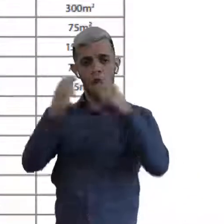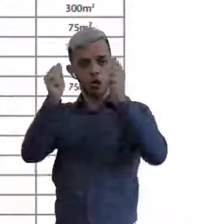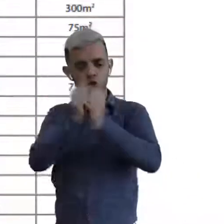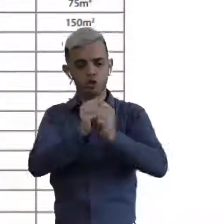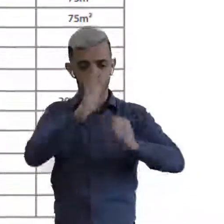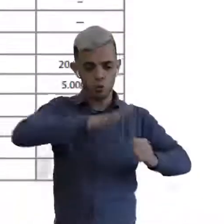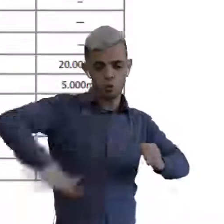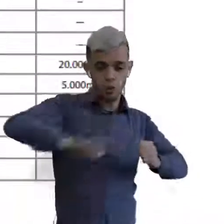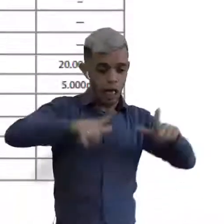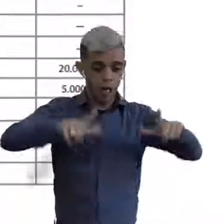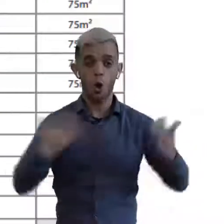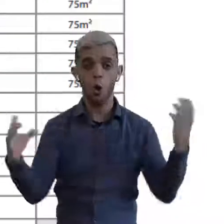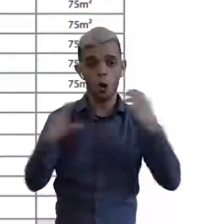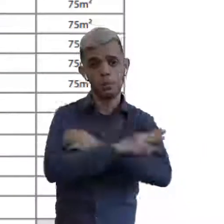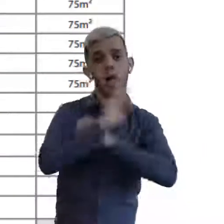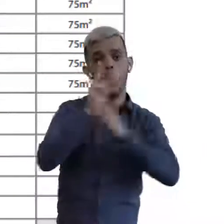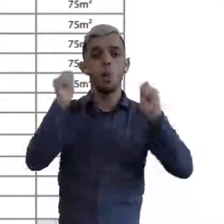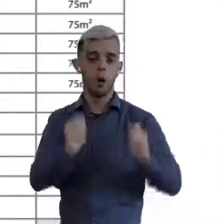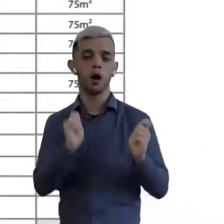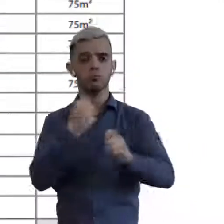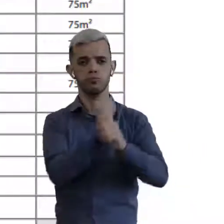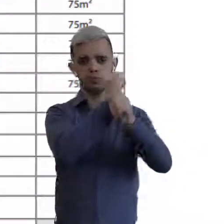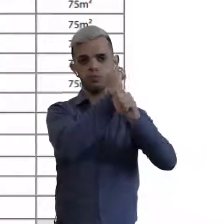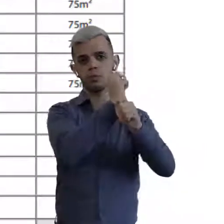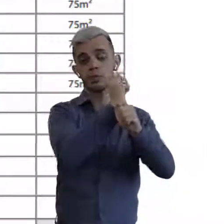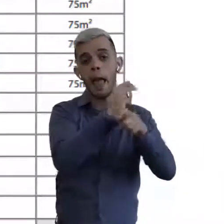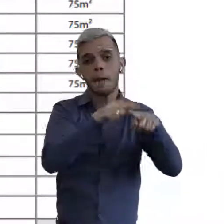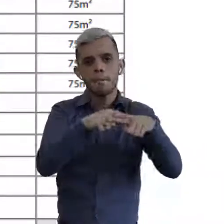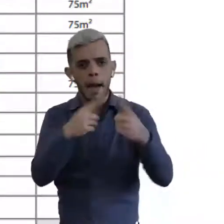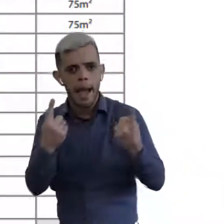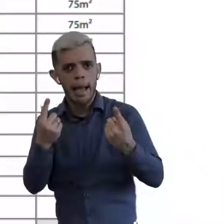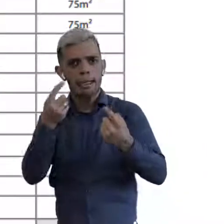multiplicado pela área do terreno, é o que ele pode construir.